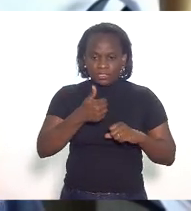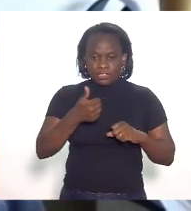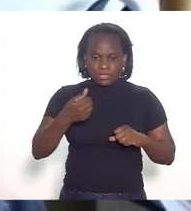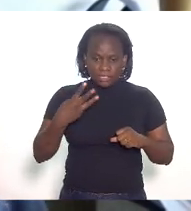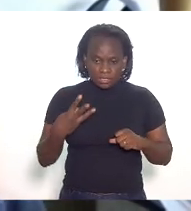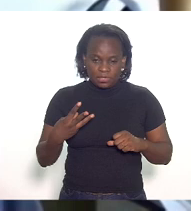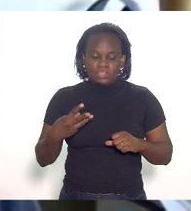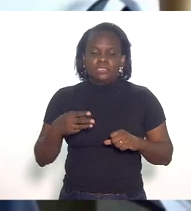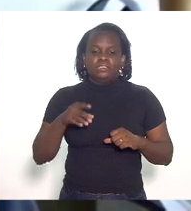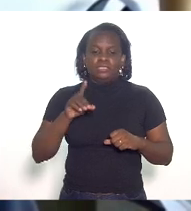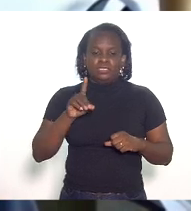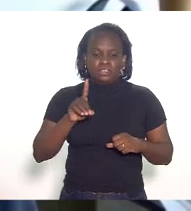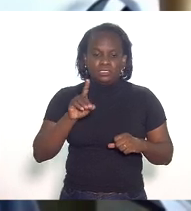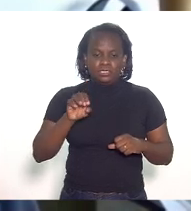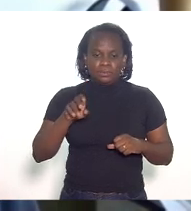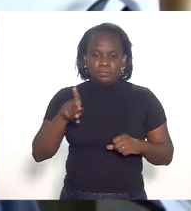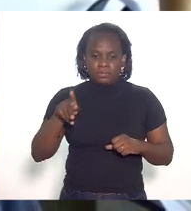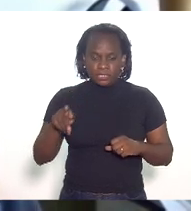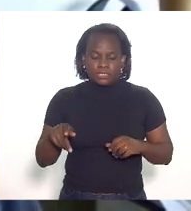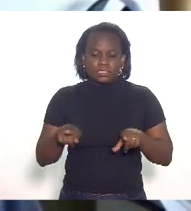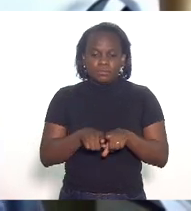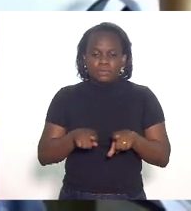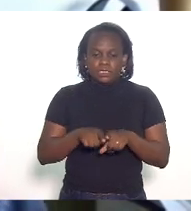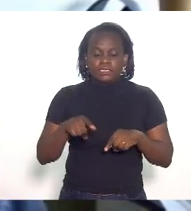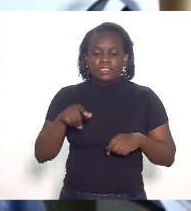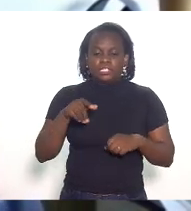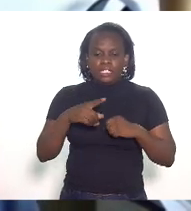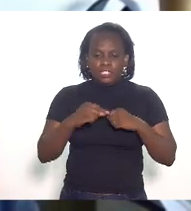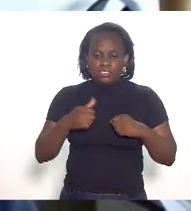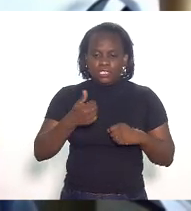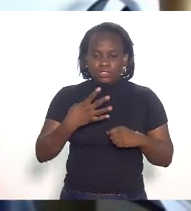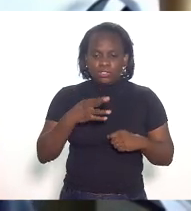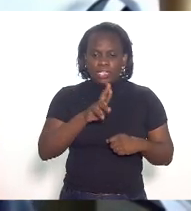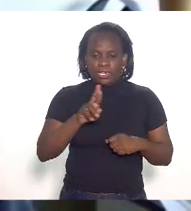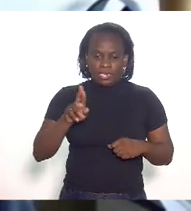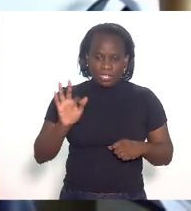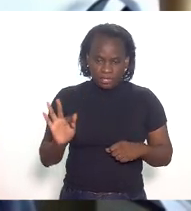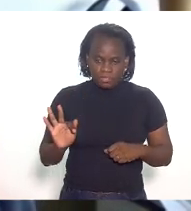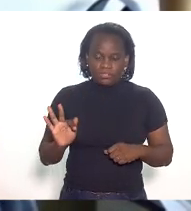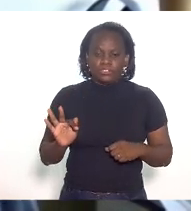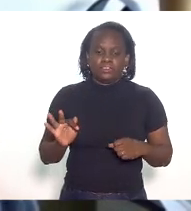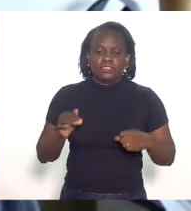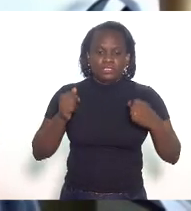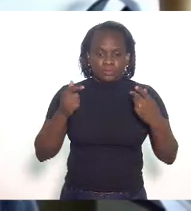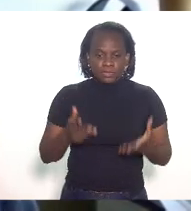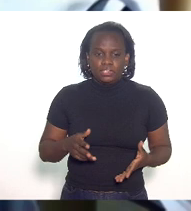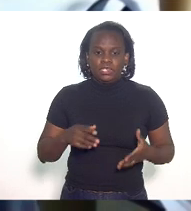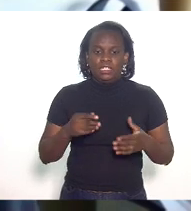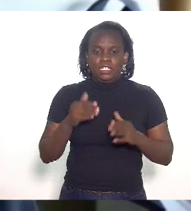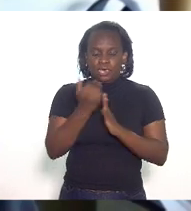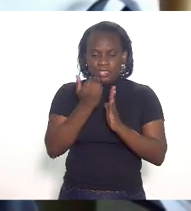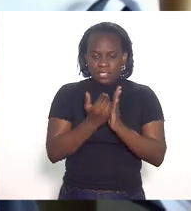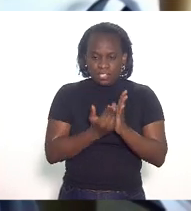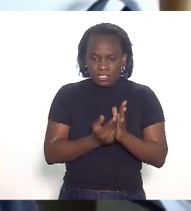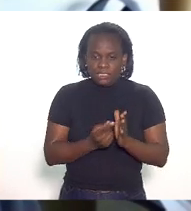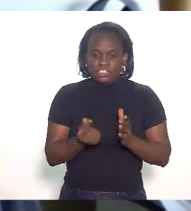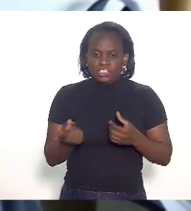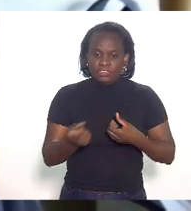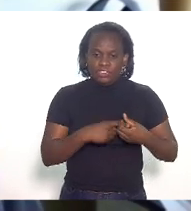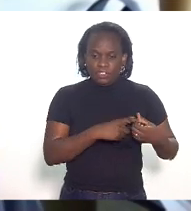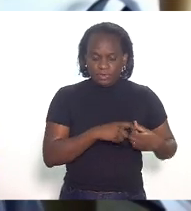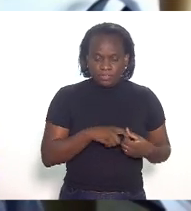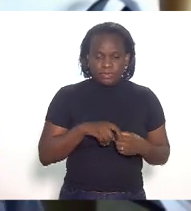DCP e do artigo 14 da RRF regime de recuperação fiscal mas o